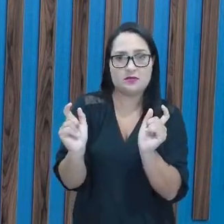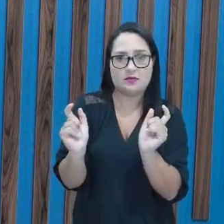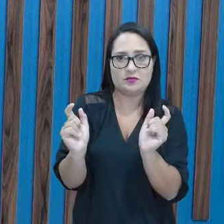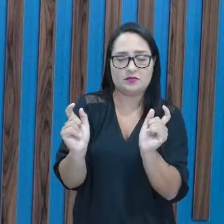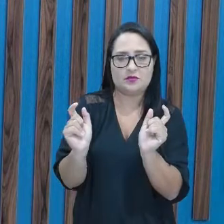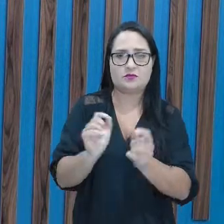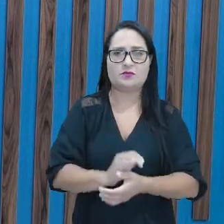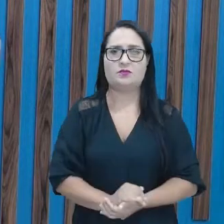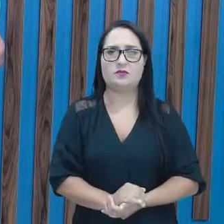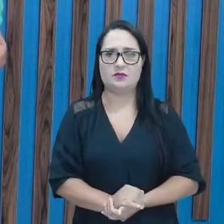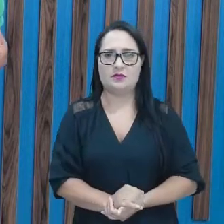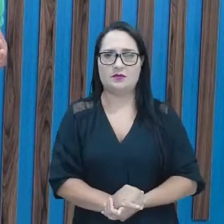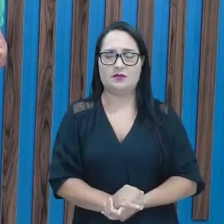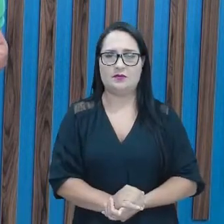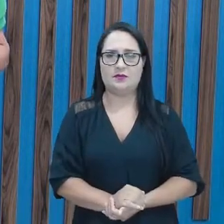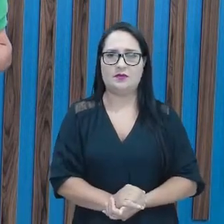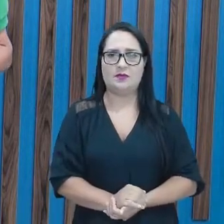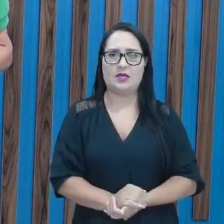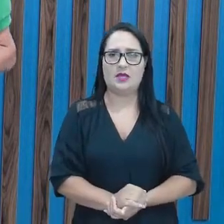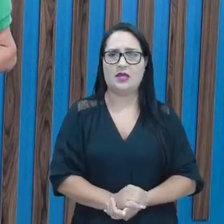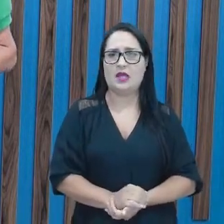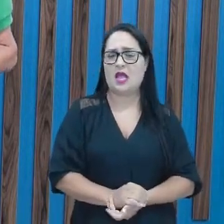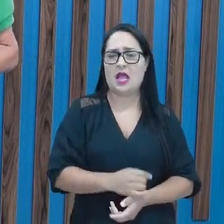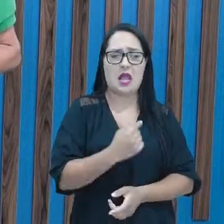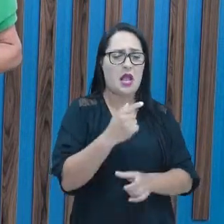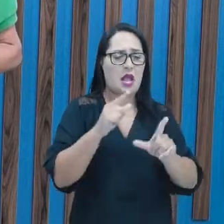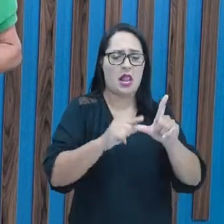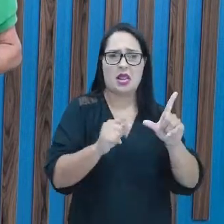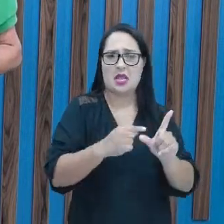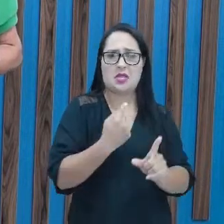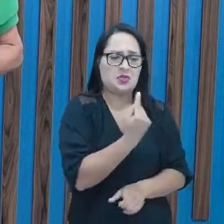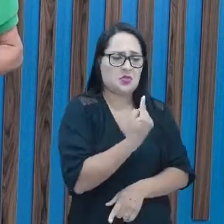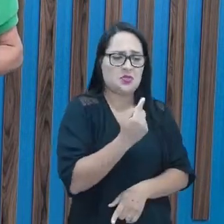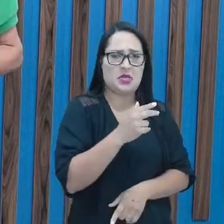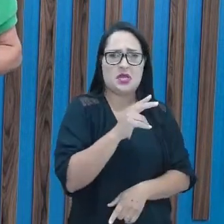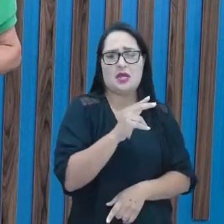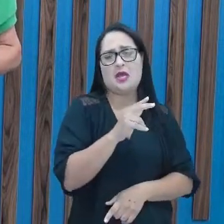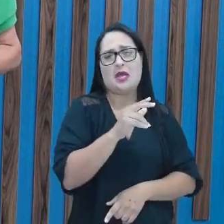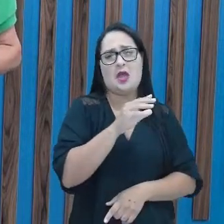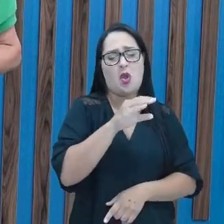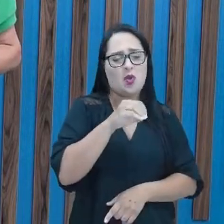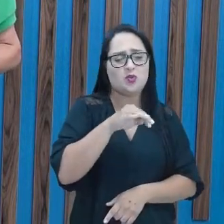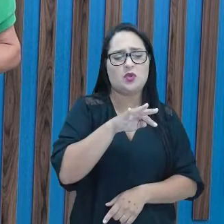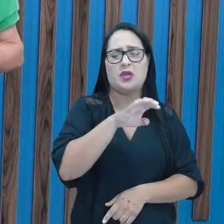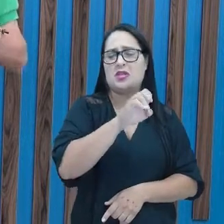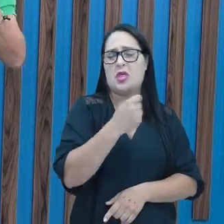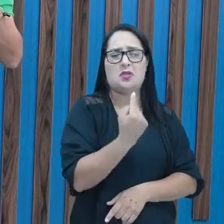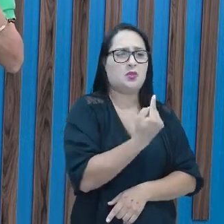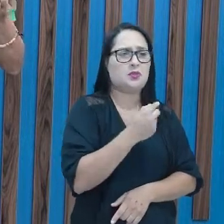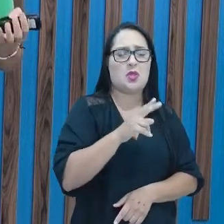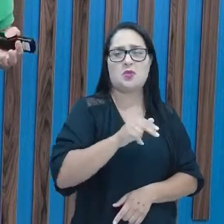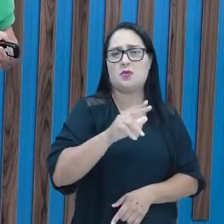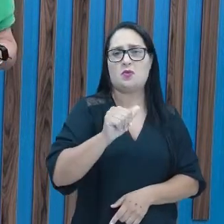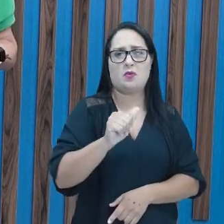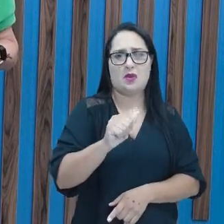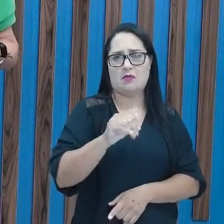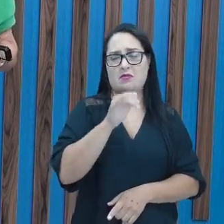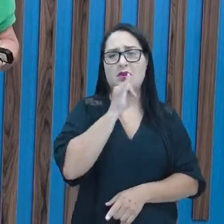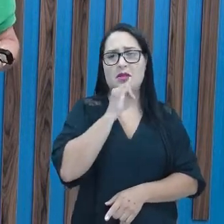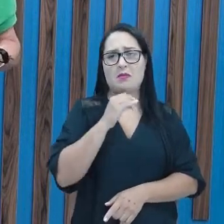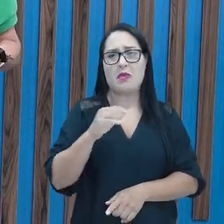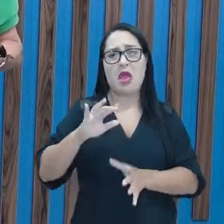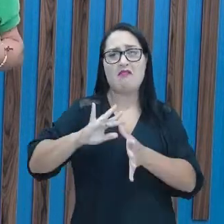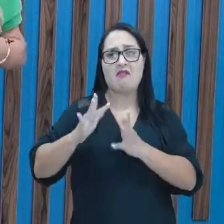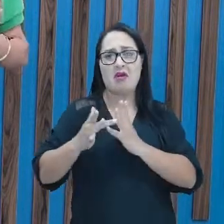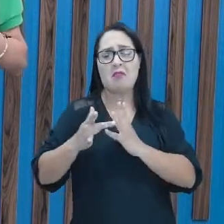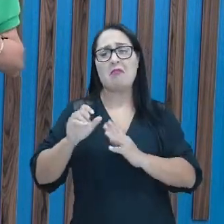pedacinhos, a consoante nunca fica sozinha. A vogal pode ficar sozinha, sim. Que é o caso do hiato, como eu